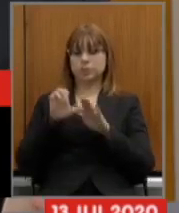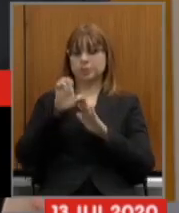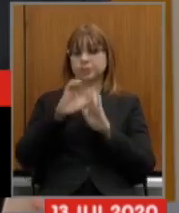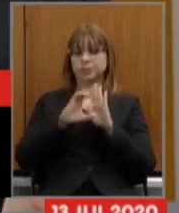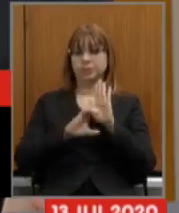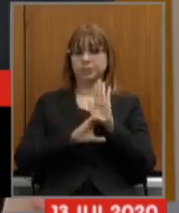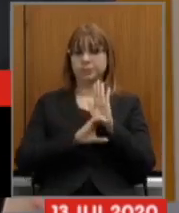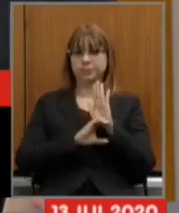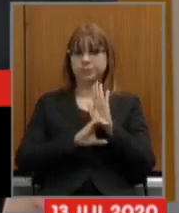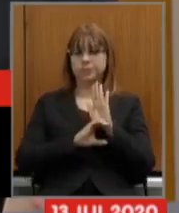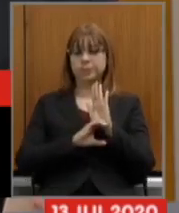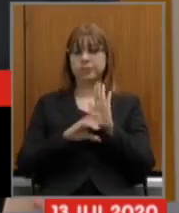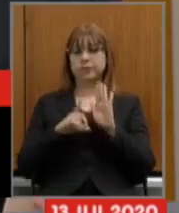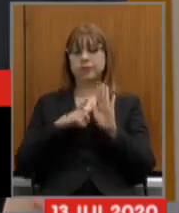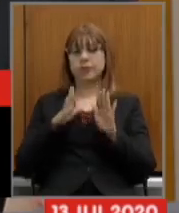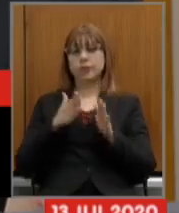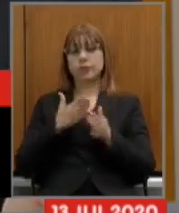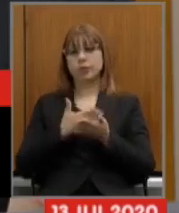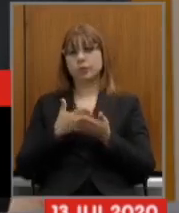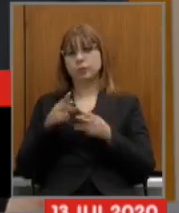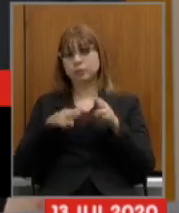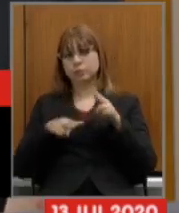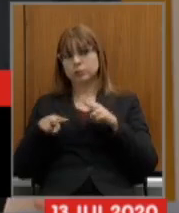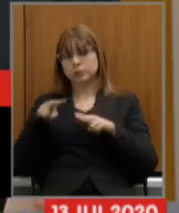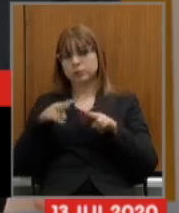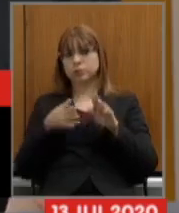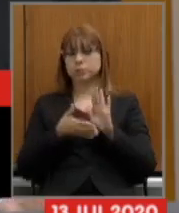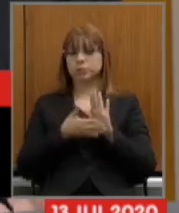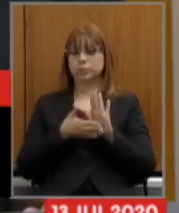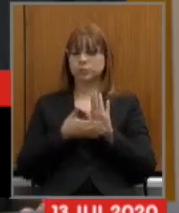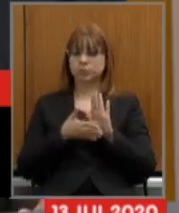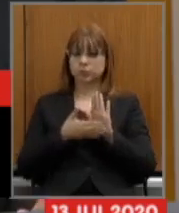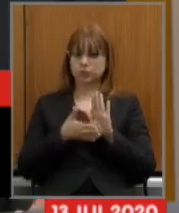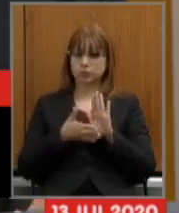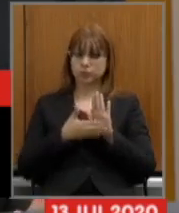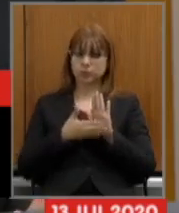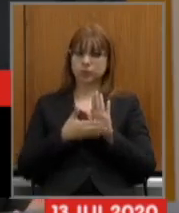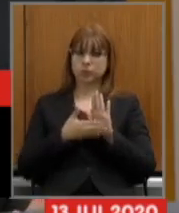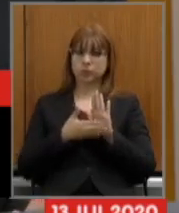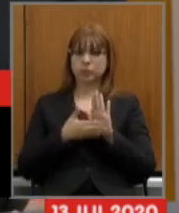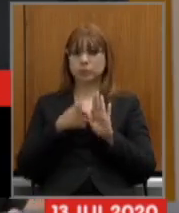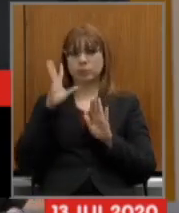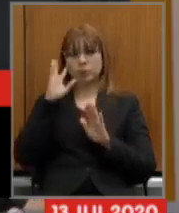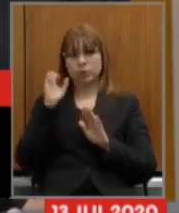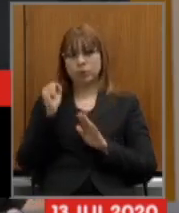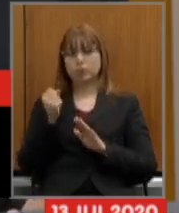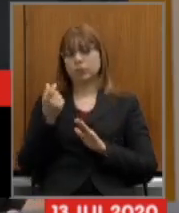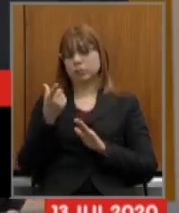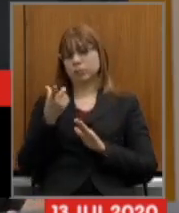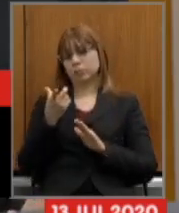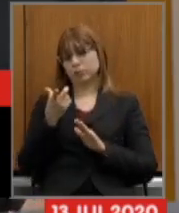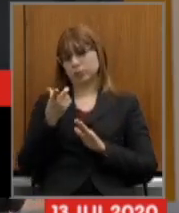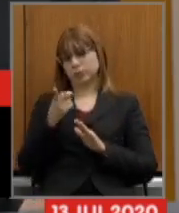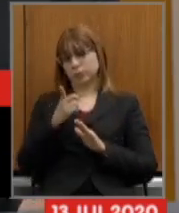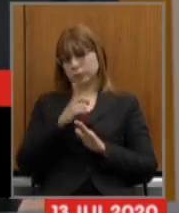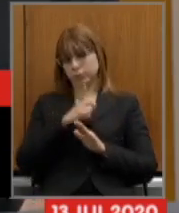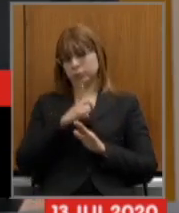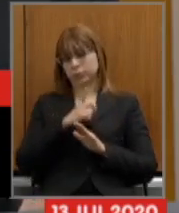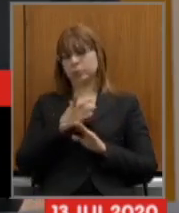atuarial que tem análise das propostas que eu acredito que tenha bastante das informações